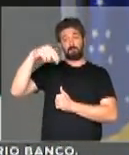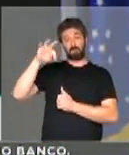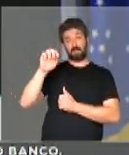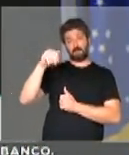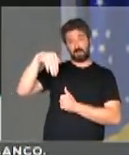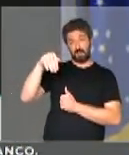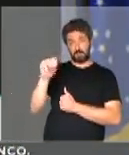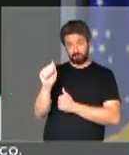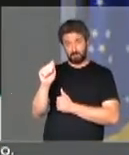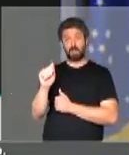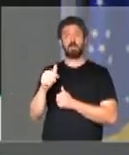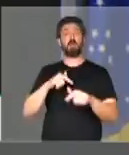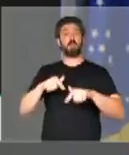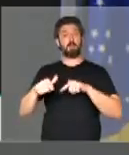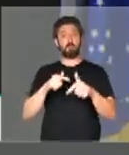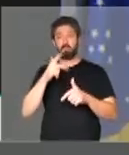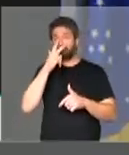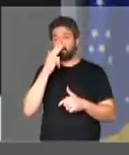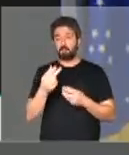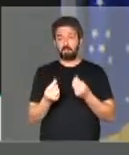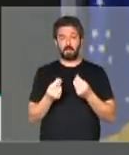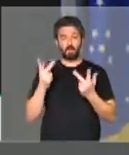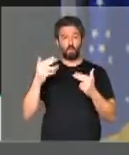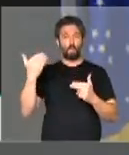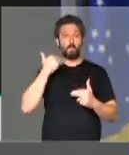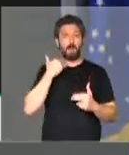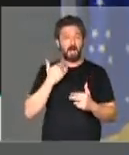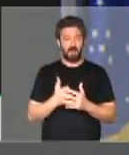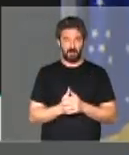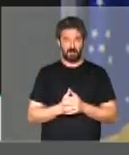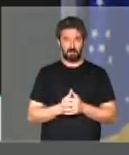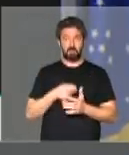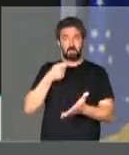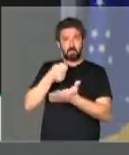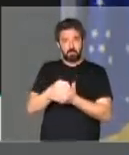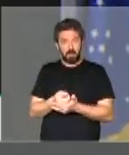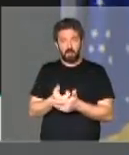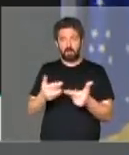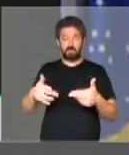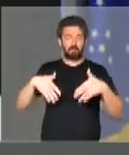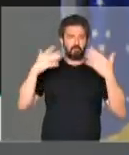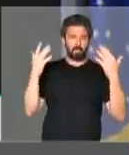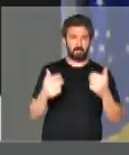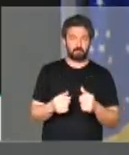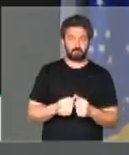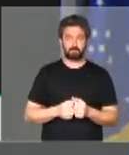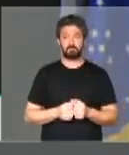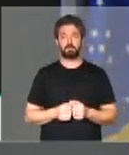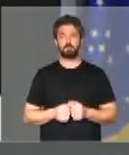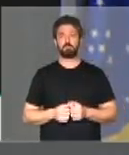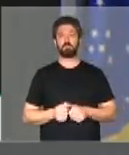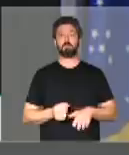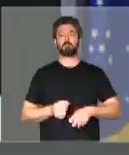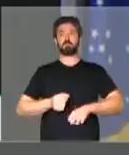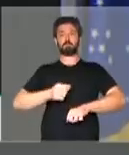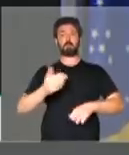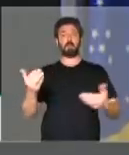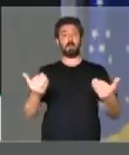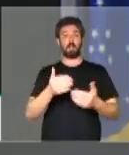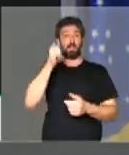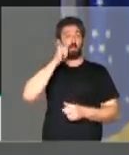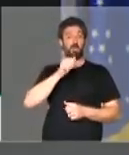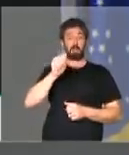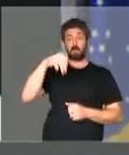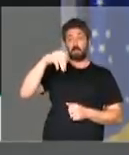e que trabalhava como se fosse uma espécie de banco para pagamentos, enfim. E Amanda, por fim, agora, Amanda